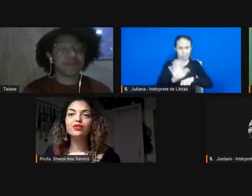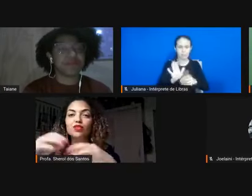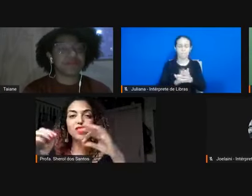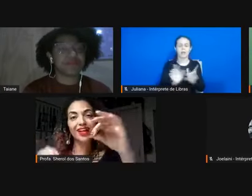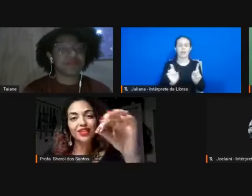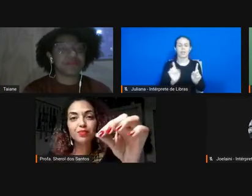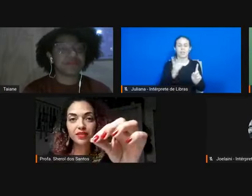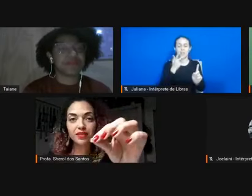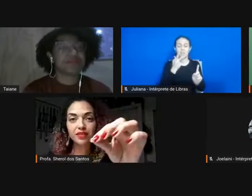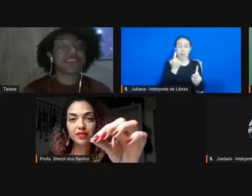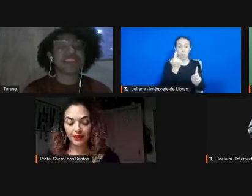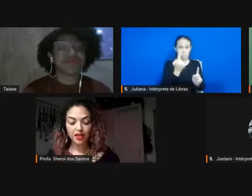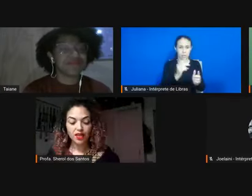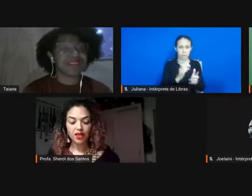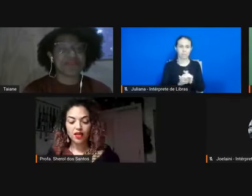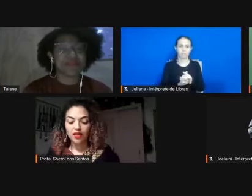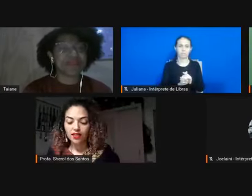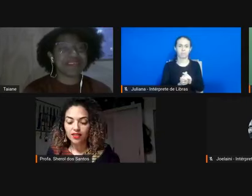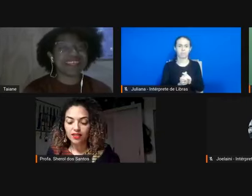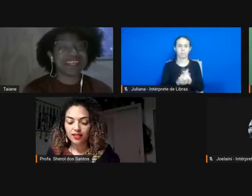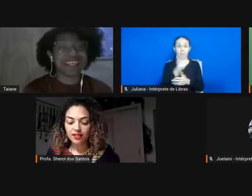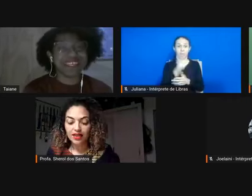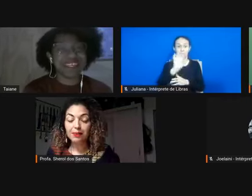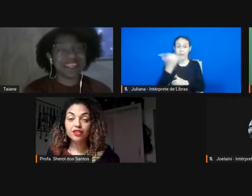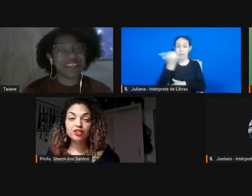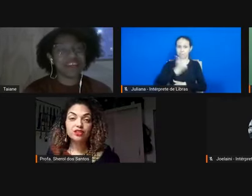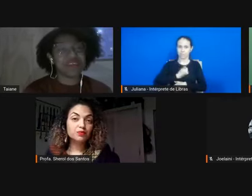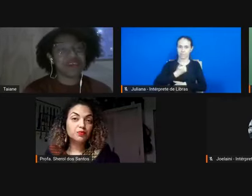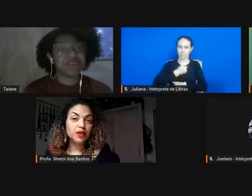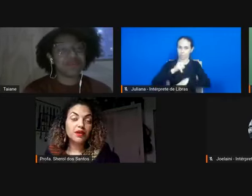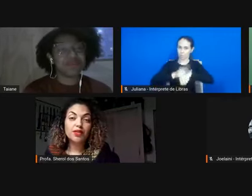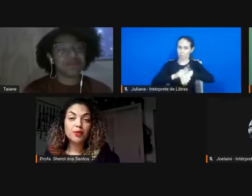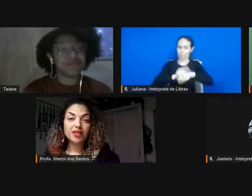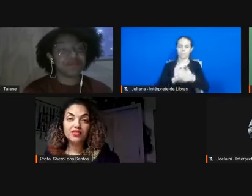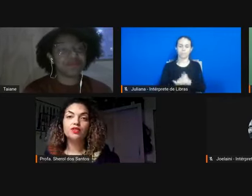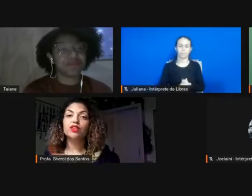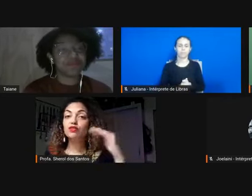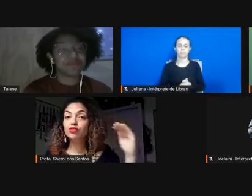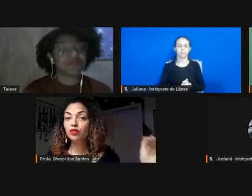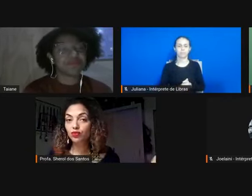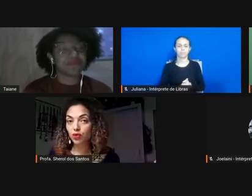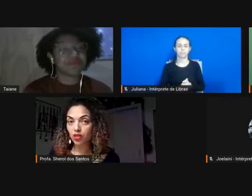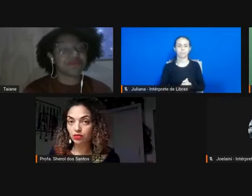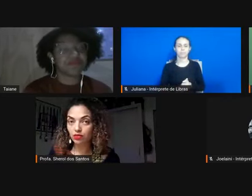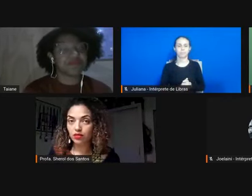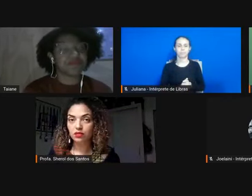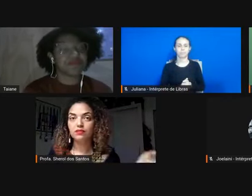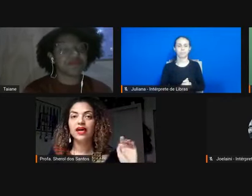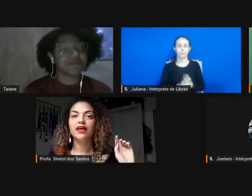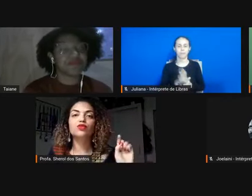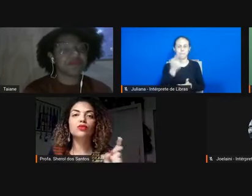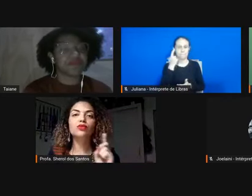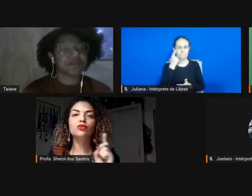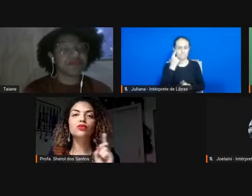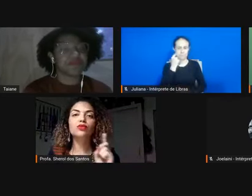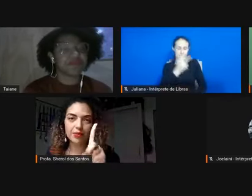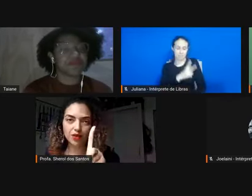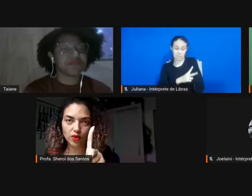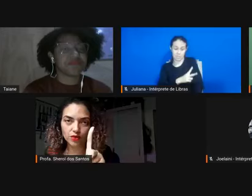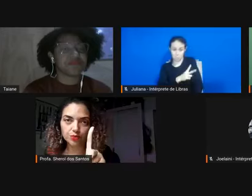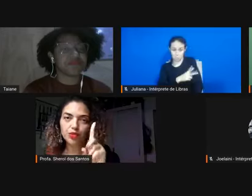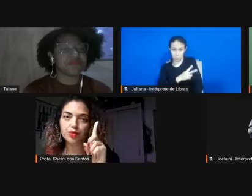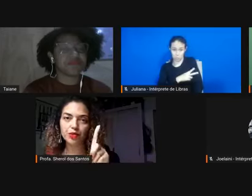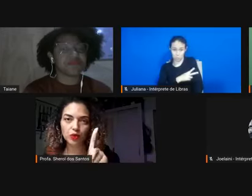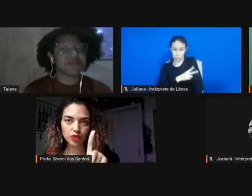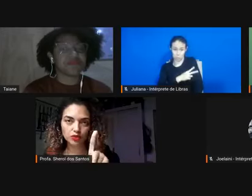Tá, guria, se eu falar demais, vocês me parece. A partir... E eu peguei assim, desde o segundo ano, tá? Eu só não consegui no